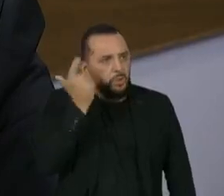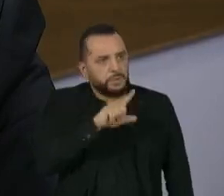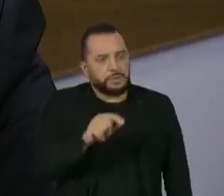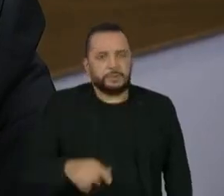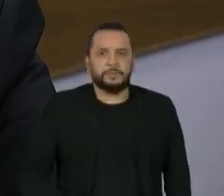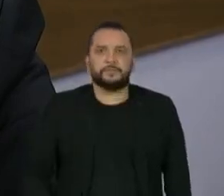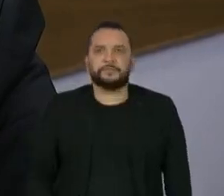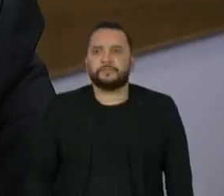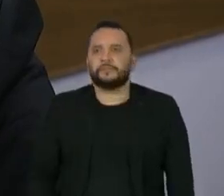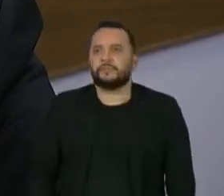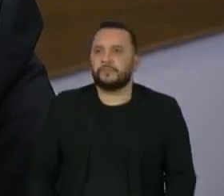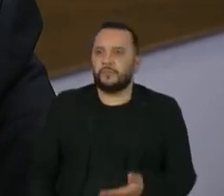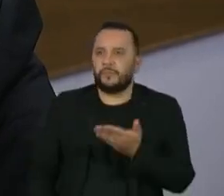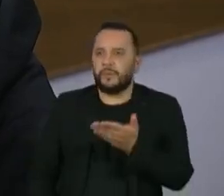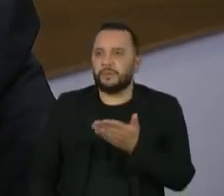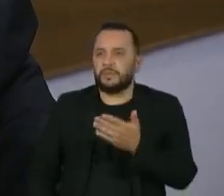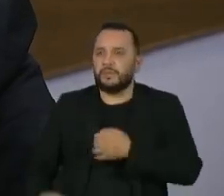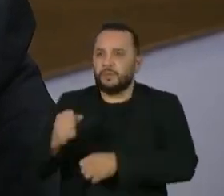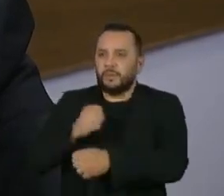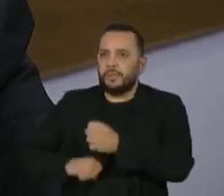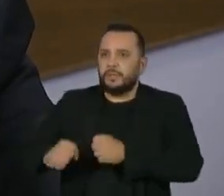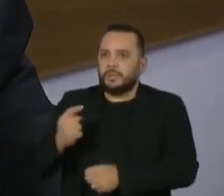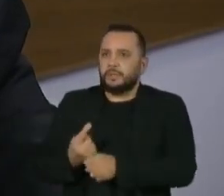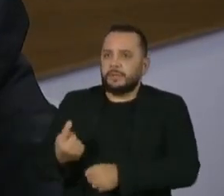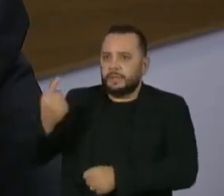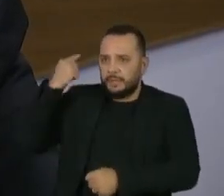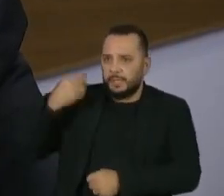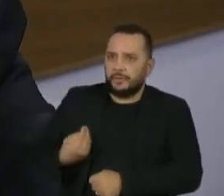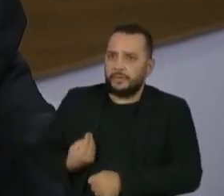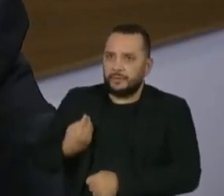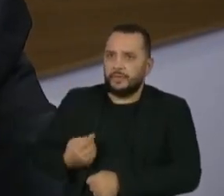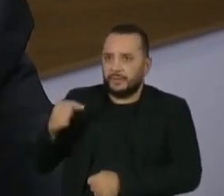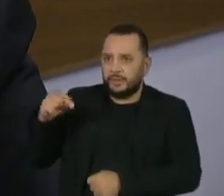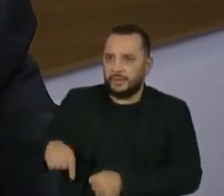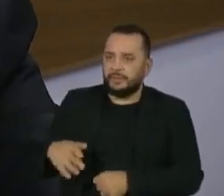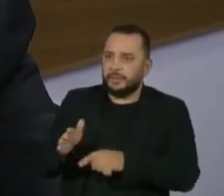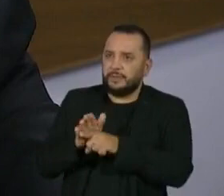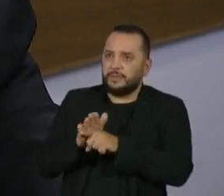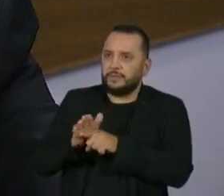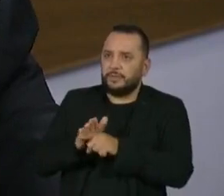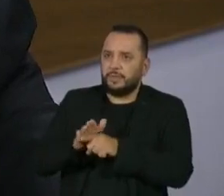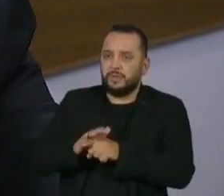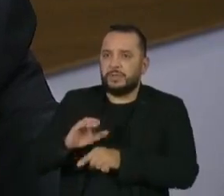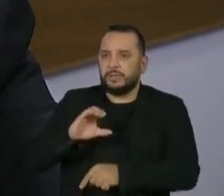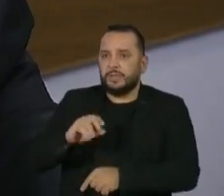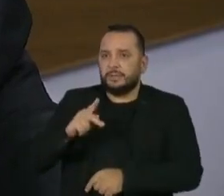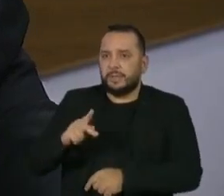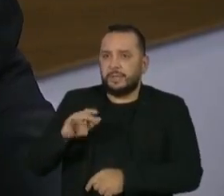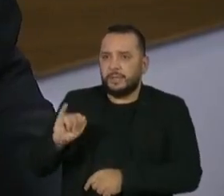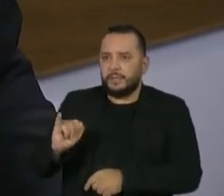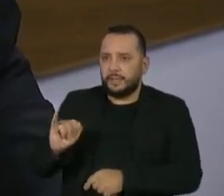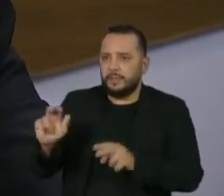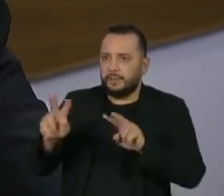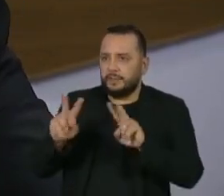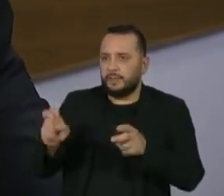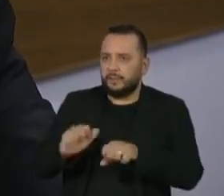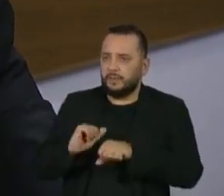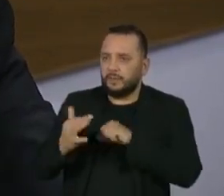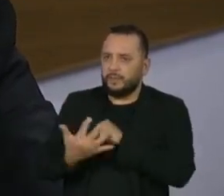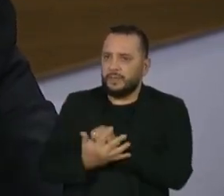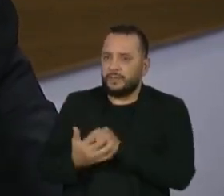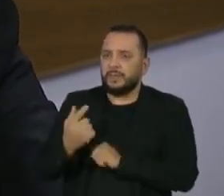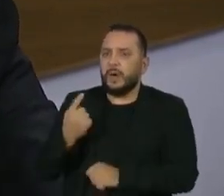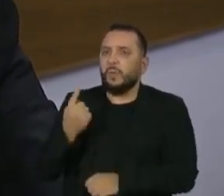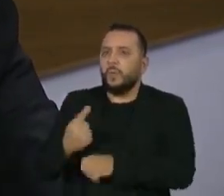Quando o esteve aqui no ano passado, um dos temas principais foi a CPI da Covid. Passado mais de ano, eu queria entender